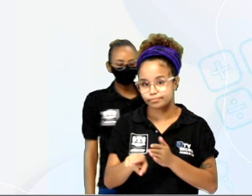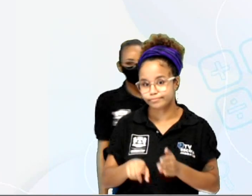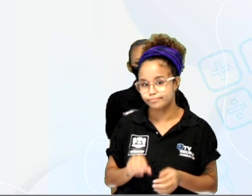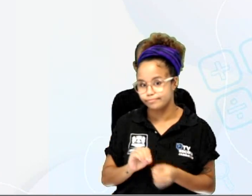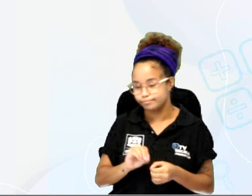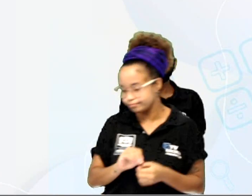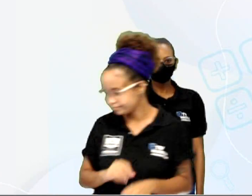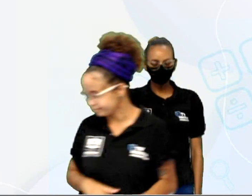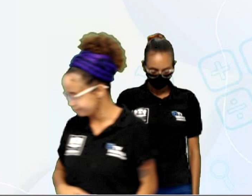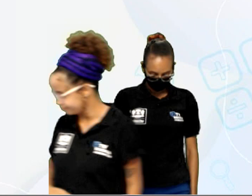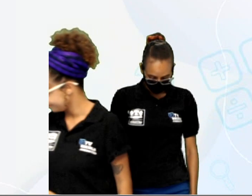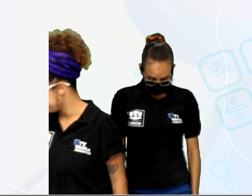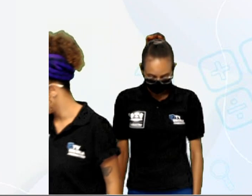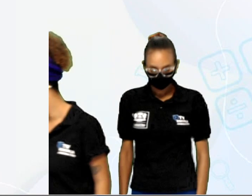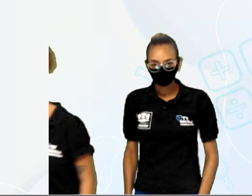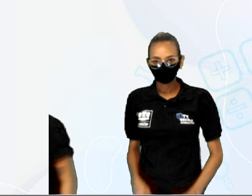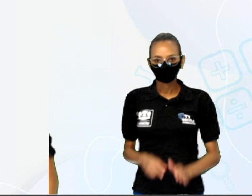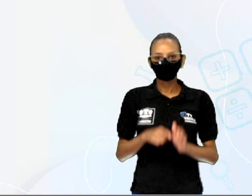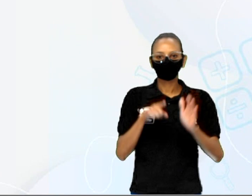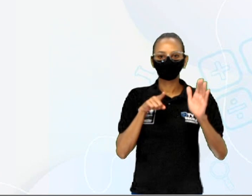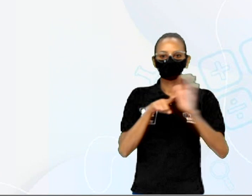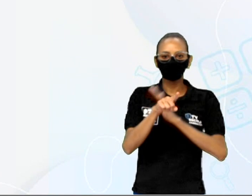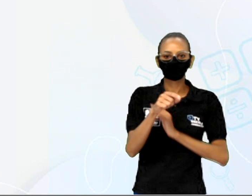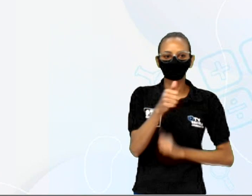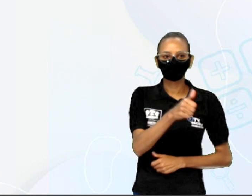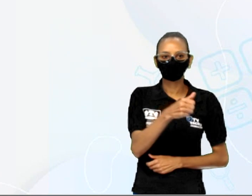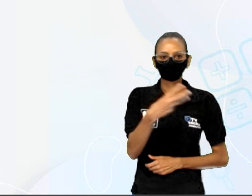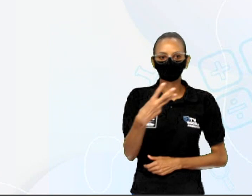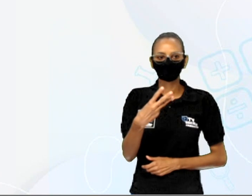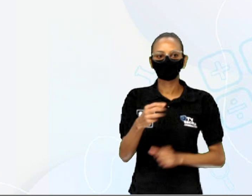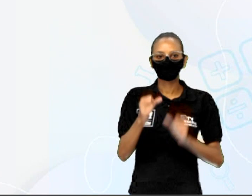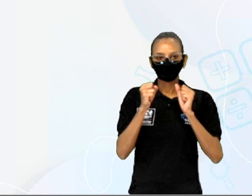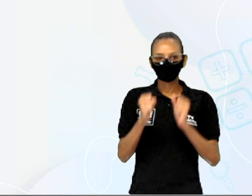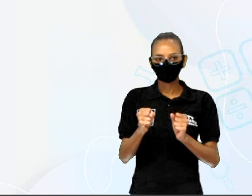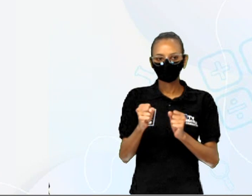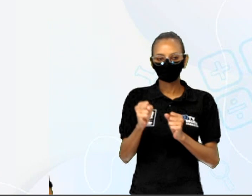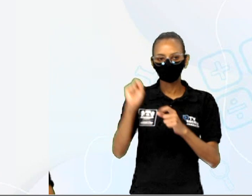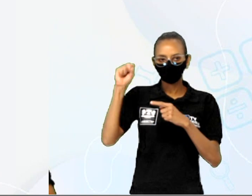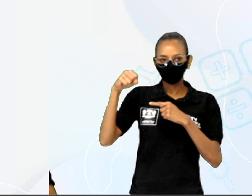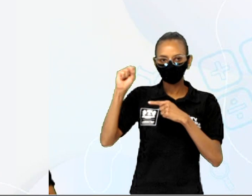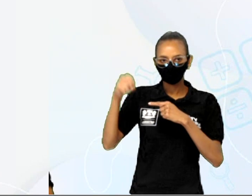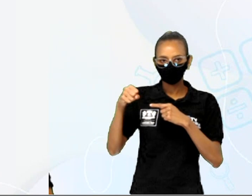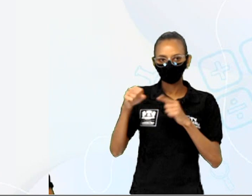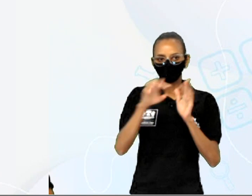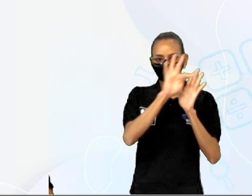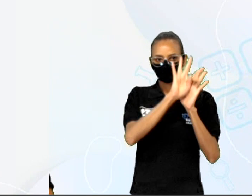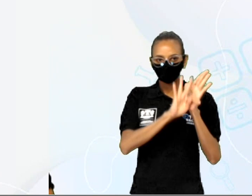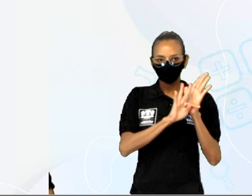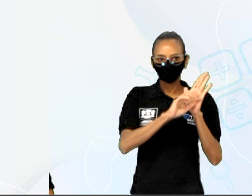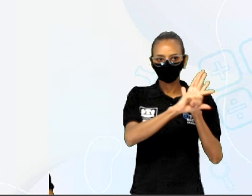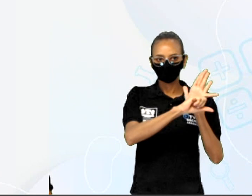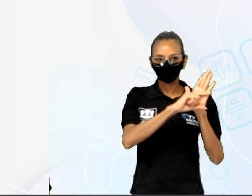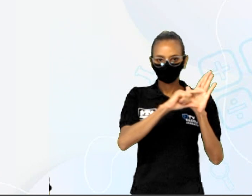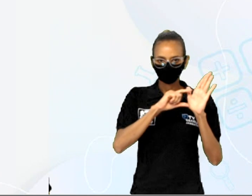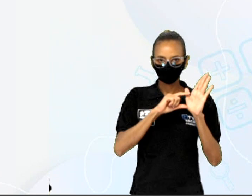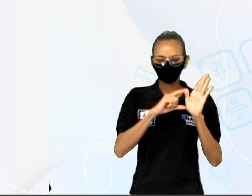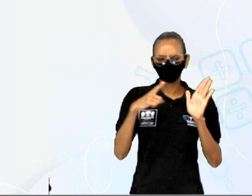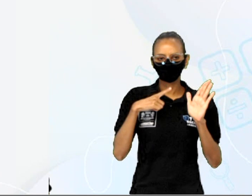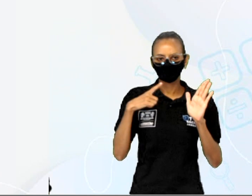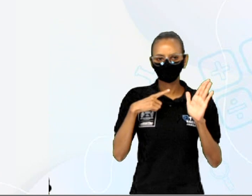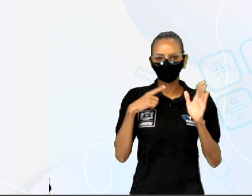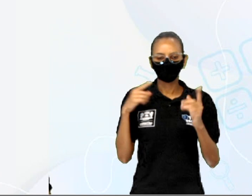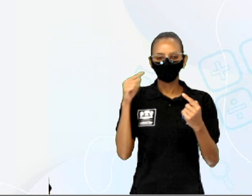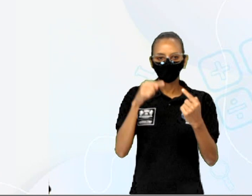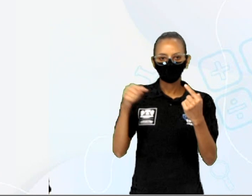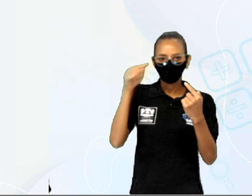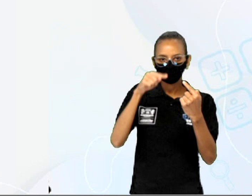feita. Questão 13. Pode-se afirmar que o desfecho do texto de Fernando Sabino tem o objetivo de promover no leitor um